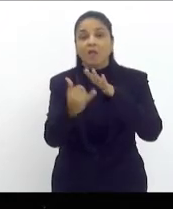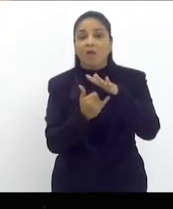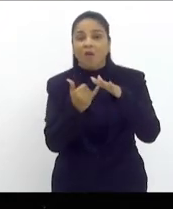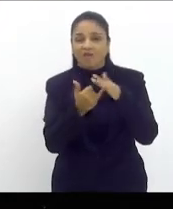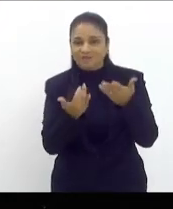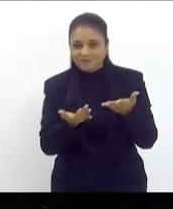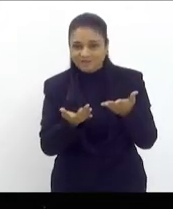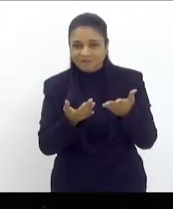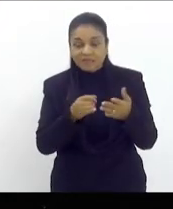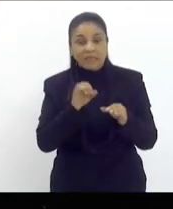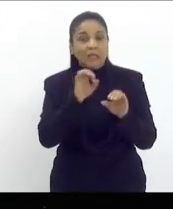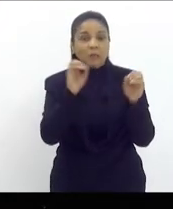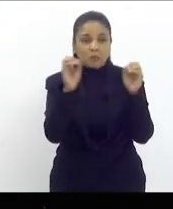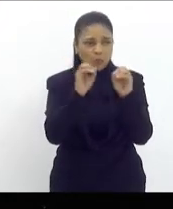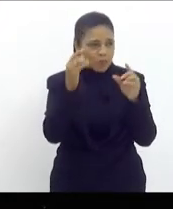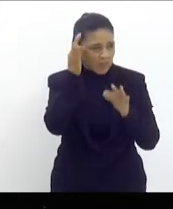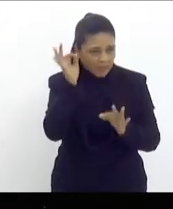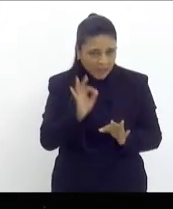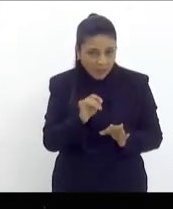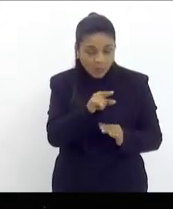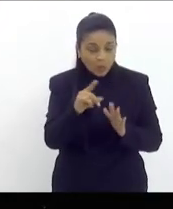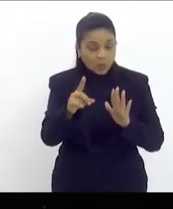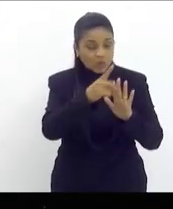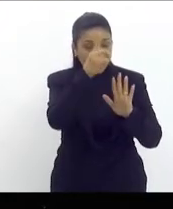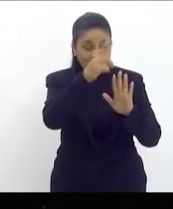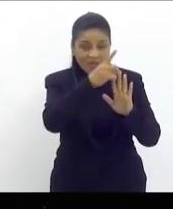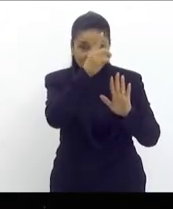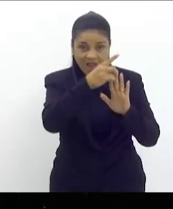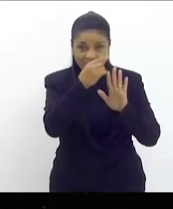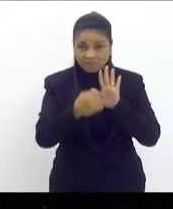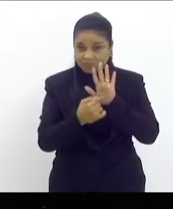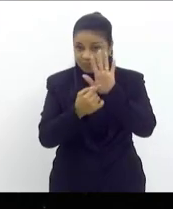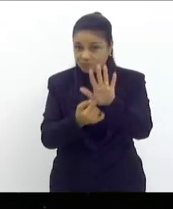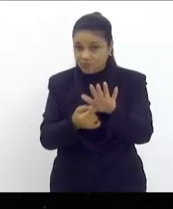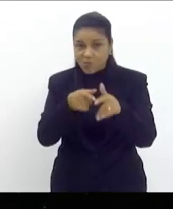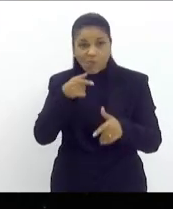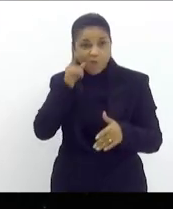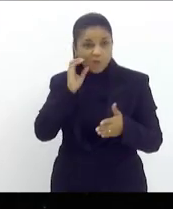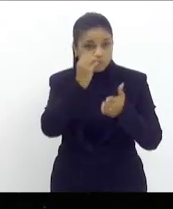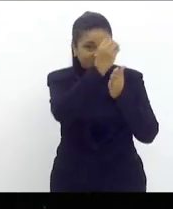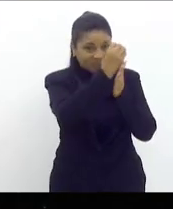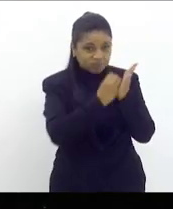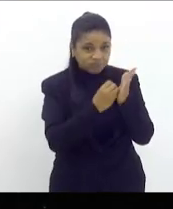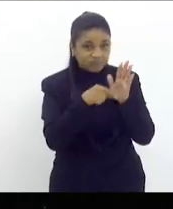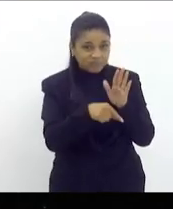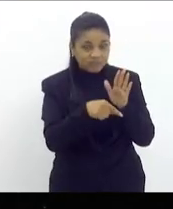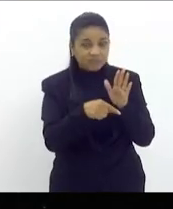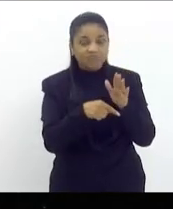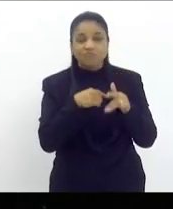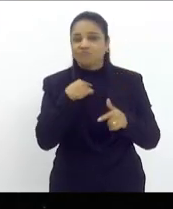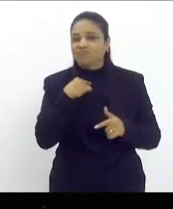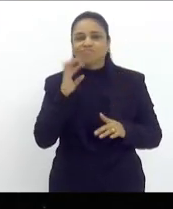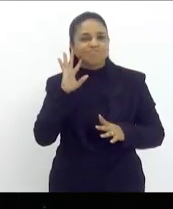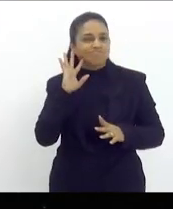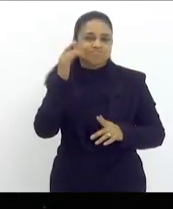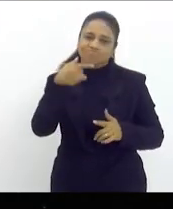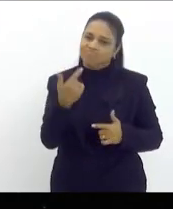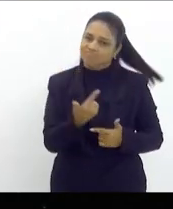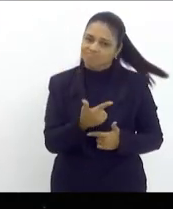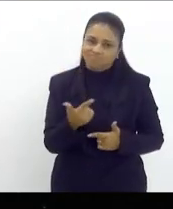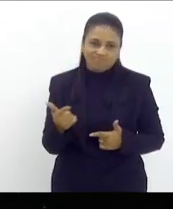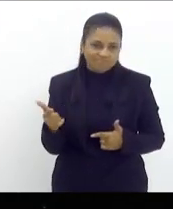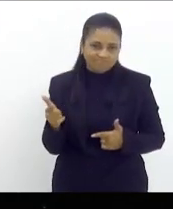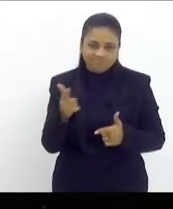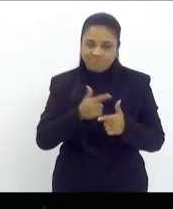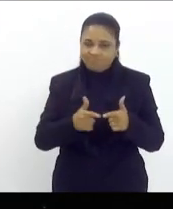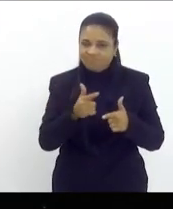quem não entendeu que o decreto apresentado ontem diário oficial não resolve os problemas que os profissionais